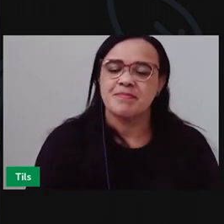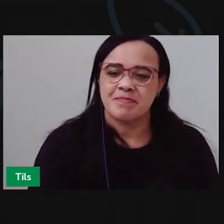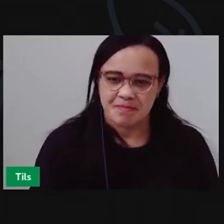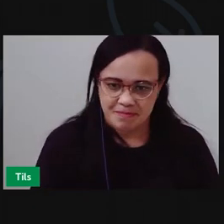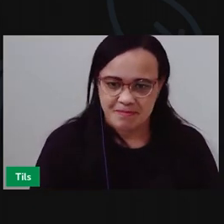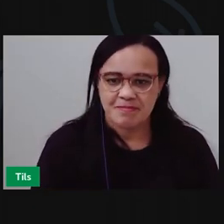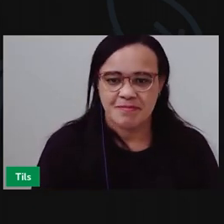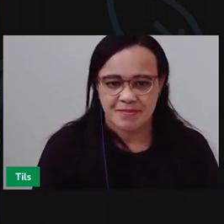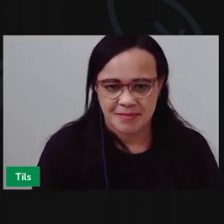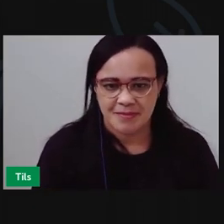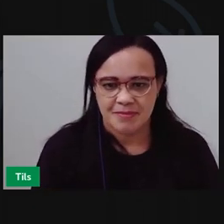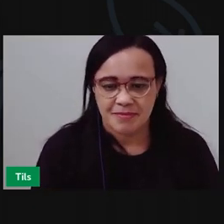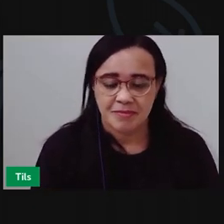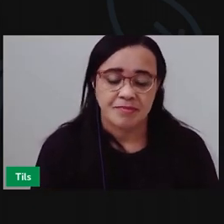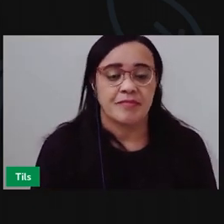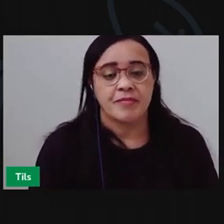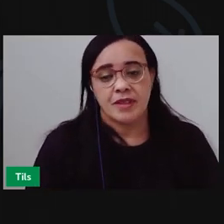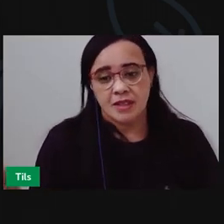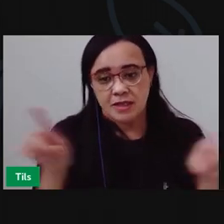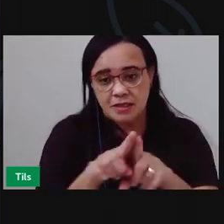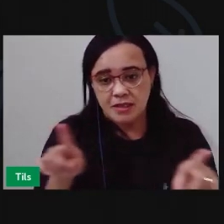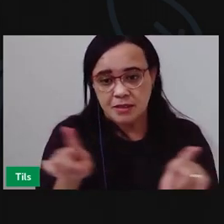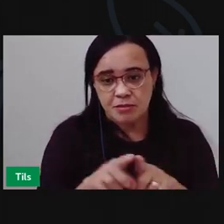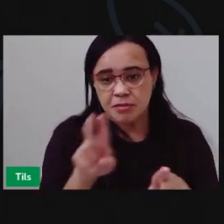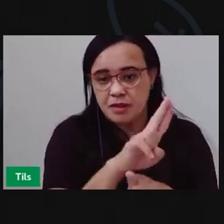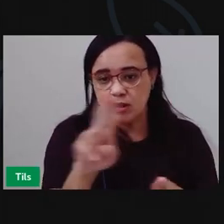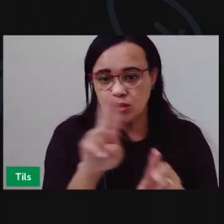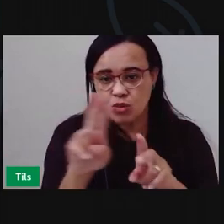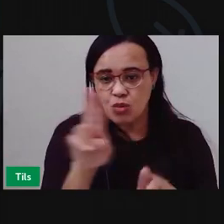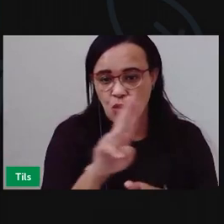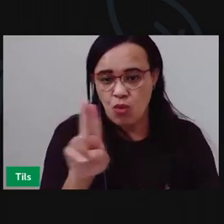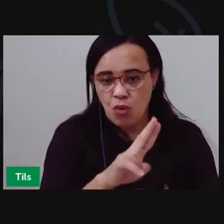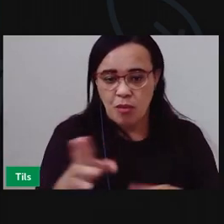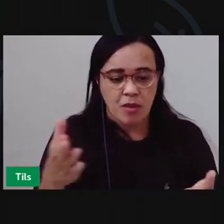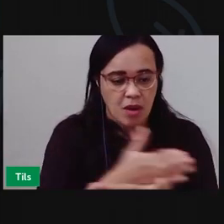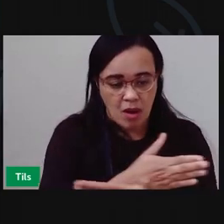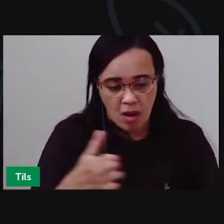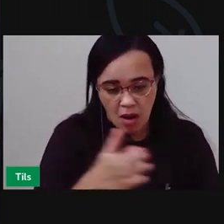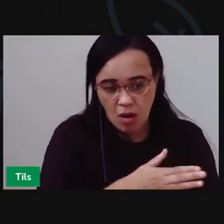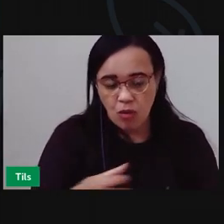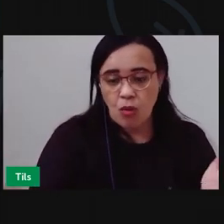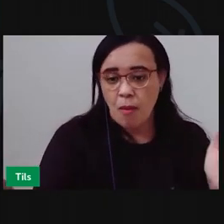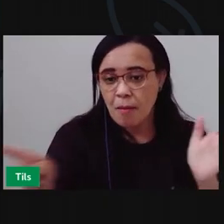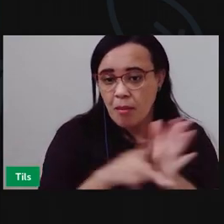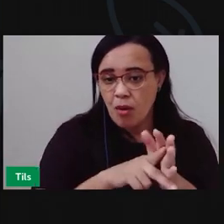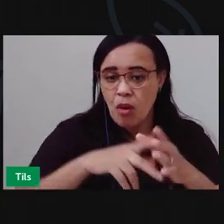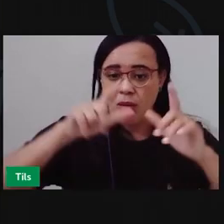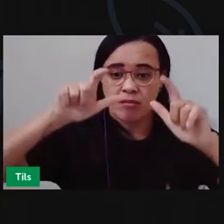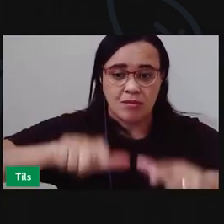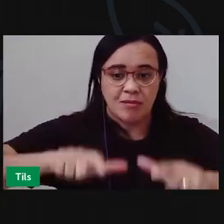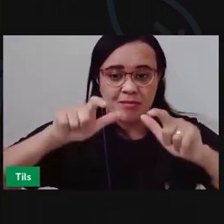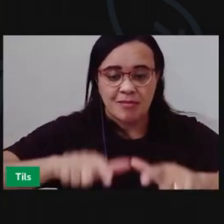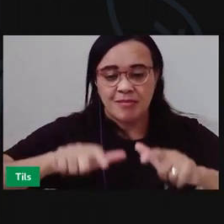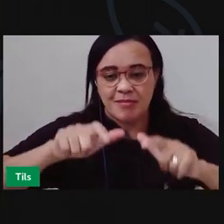Vimos também Nomes De alguns Alanistas Da região Nordeste Como